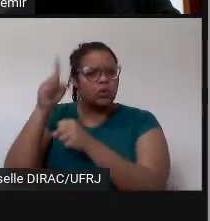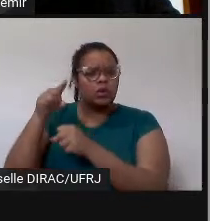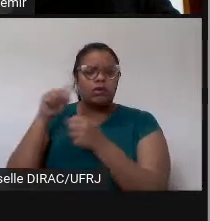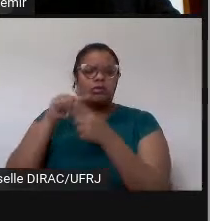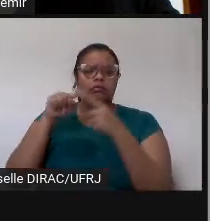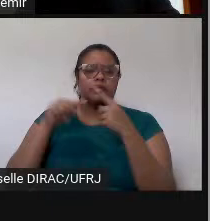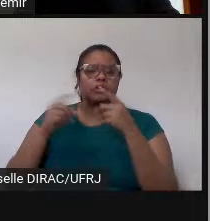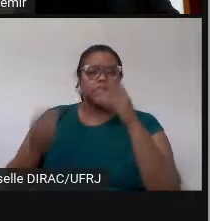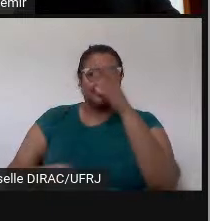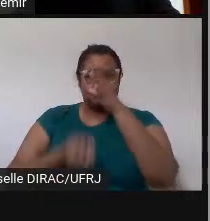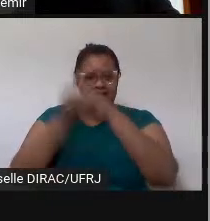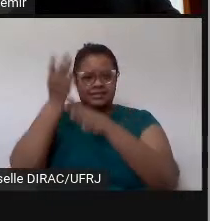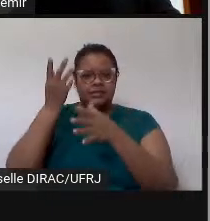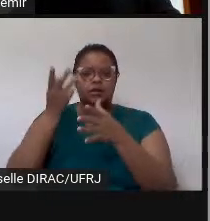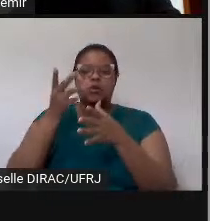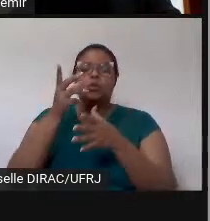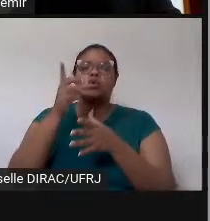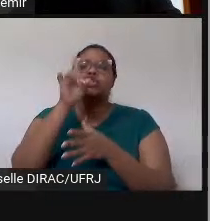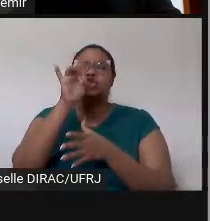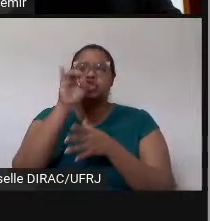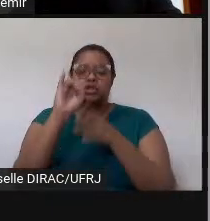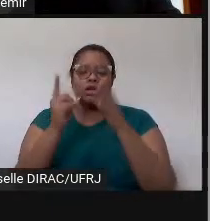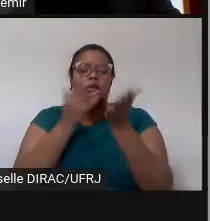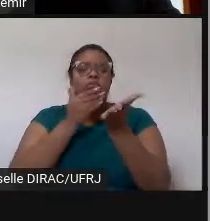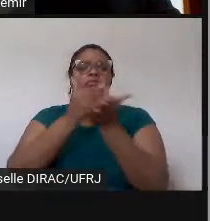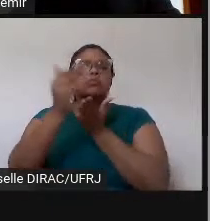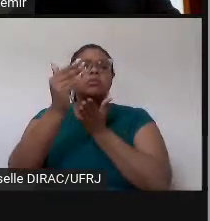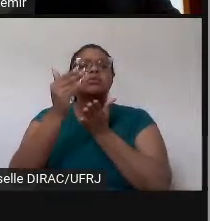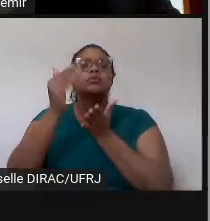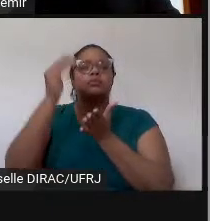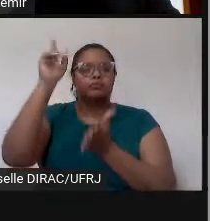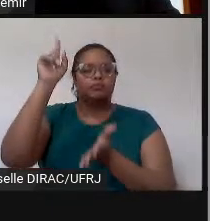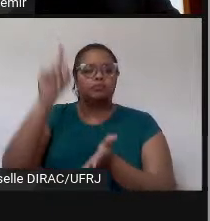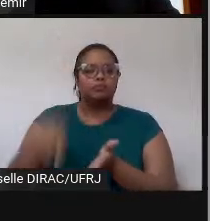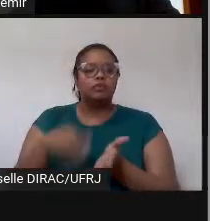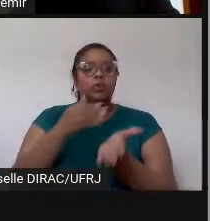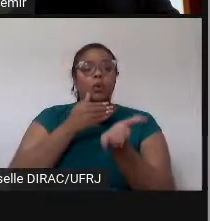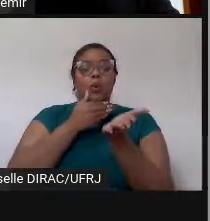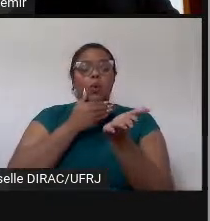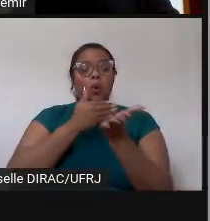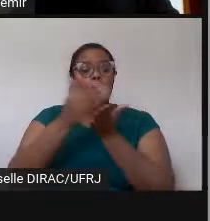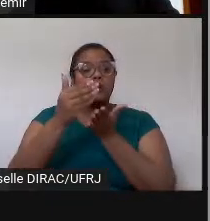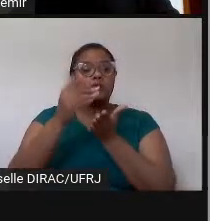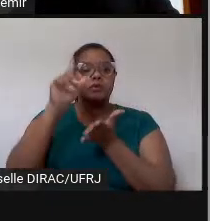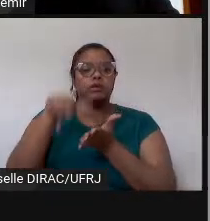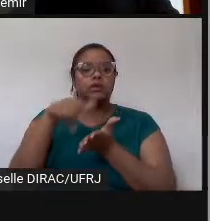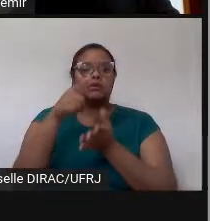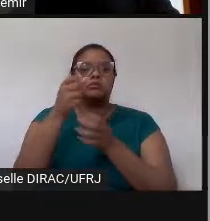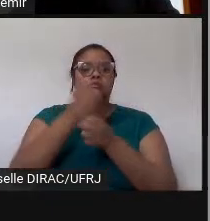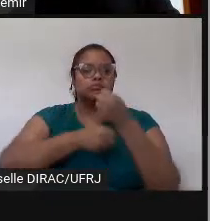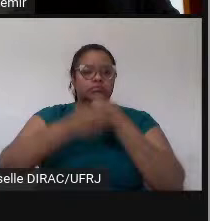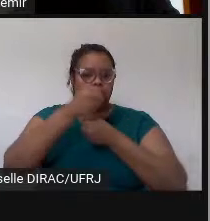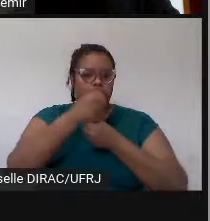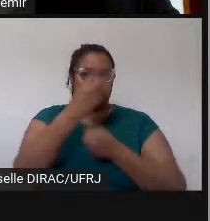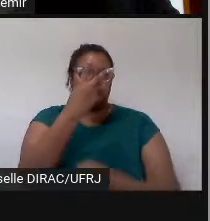da fundação, né, a data de fundação, a revista teve início em 2015,